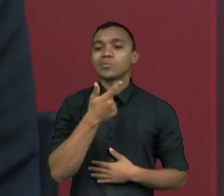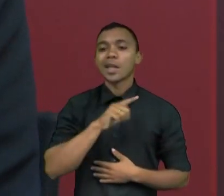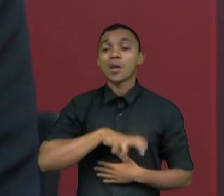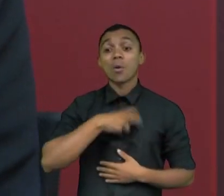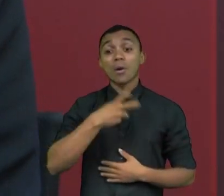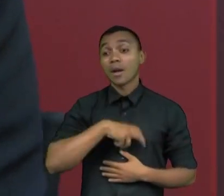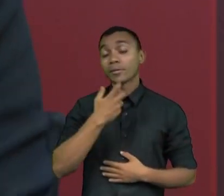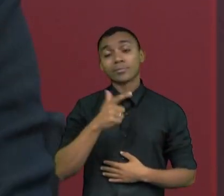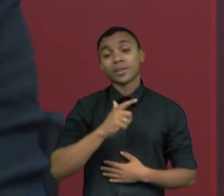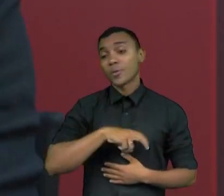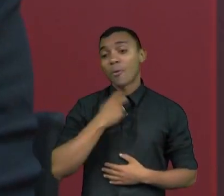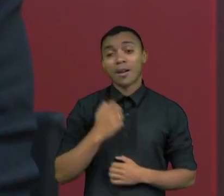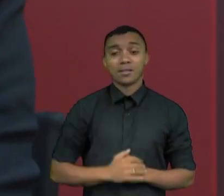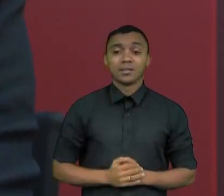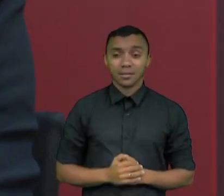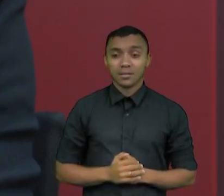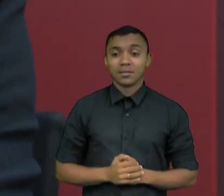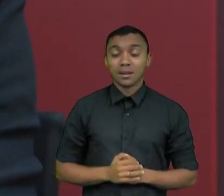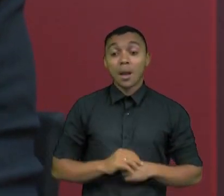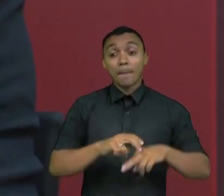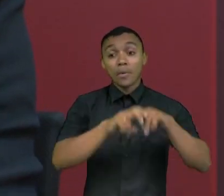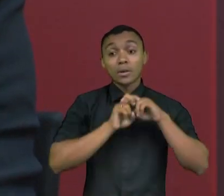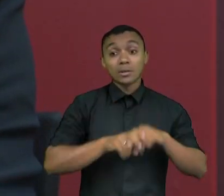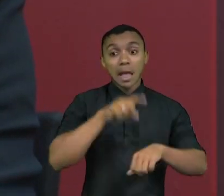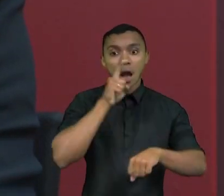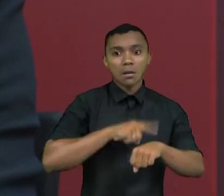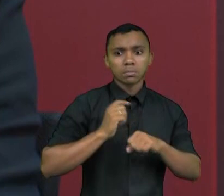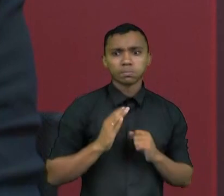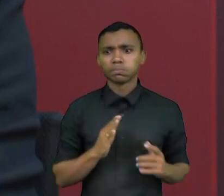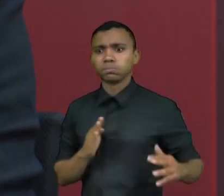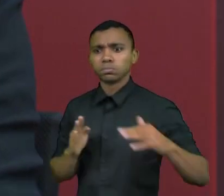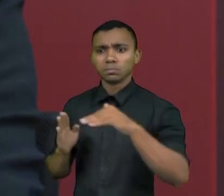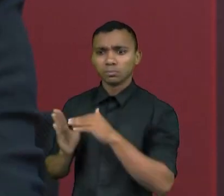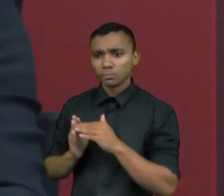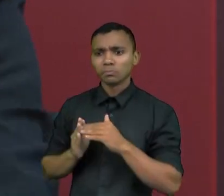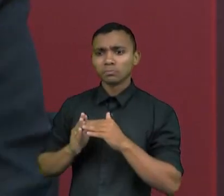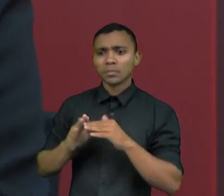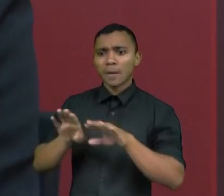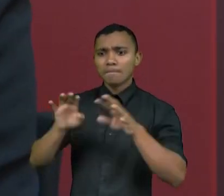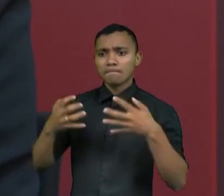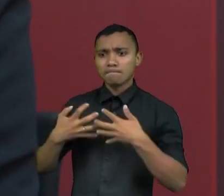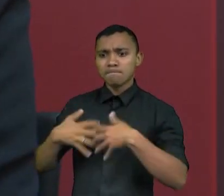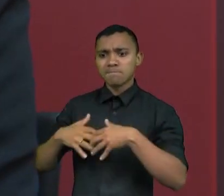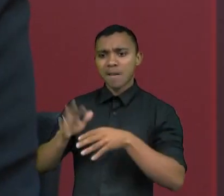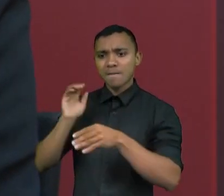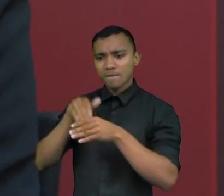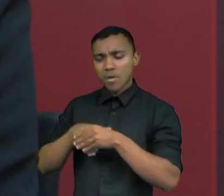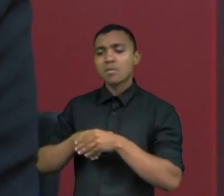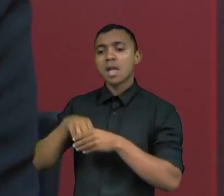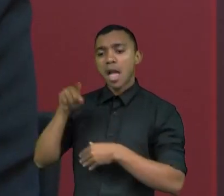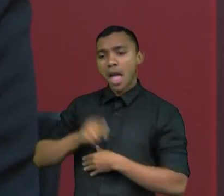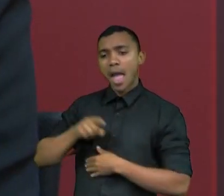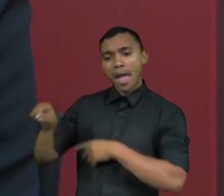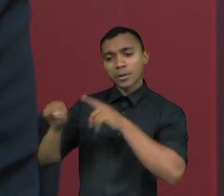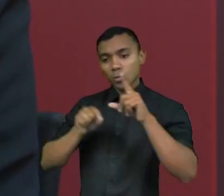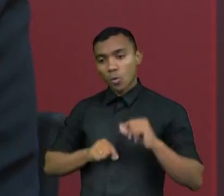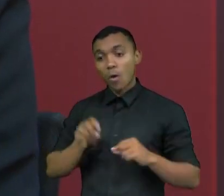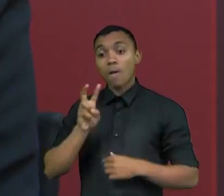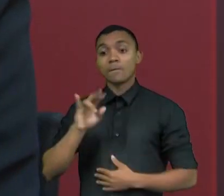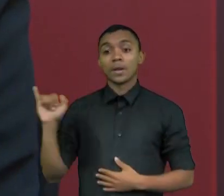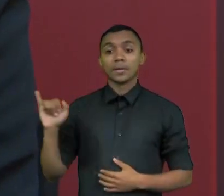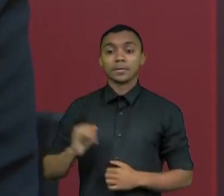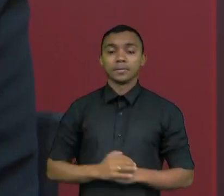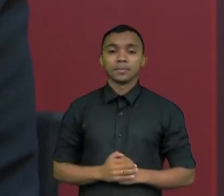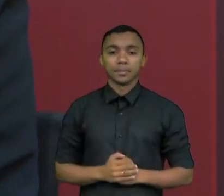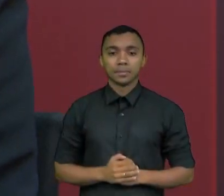confessar em quem ele vai votar. Então, é só no momento da votação que ele realmente define ali, que ele apresenta quem é o seu